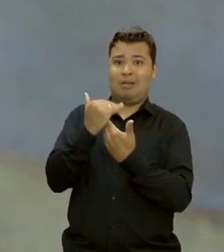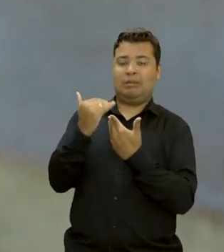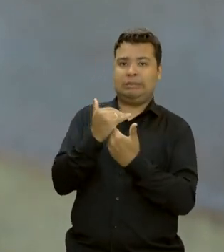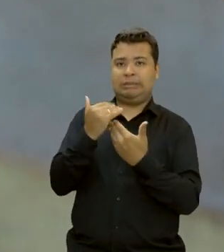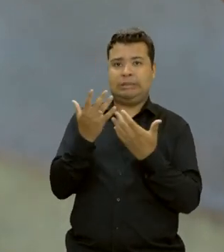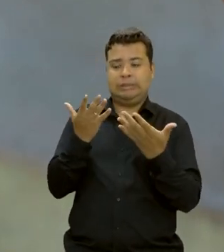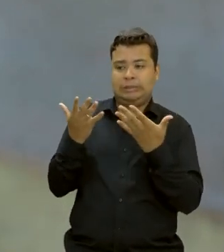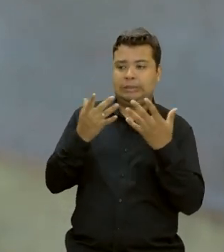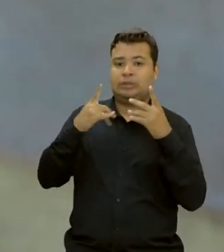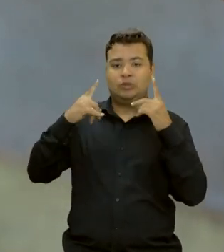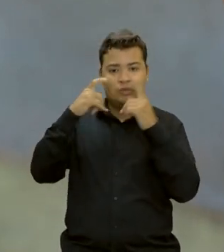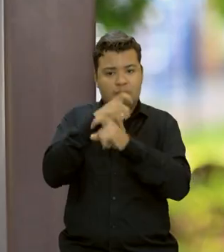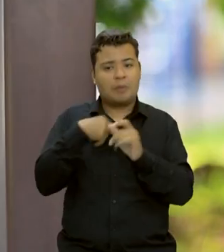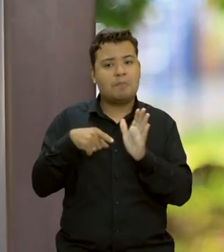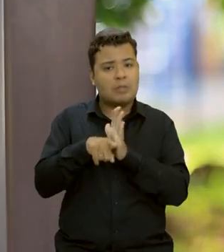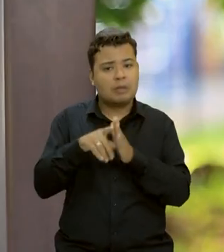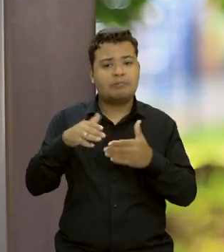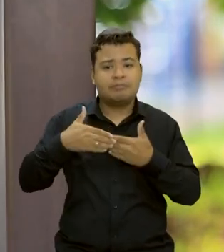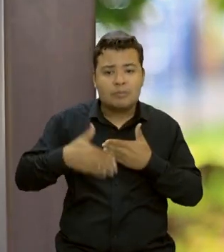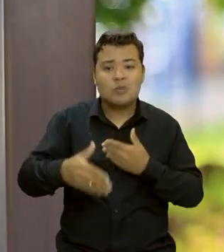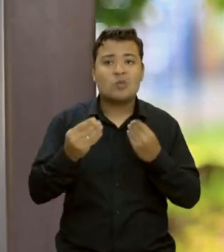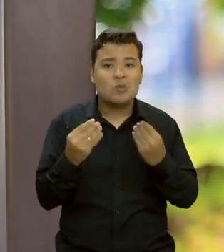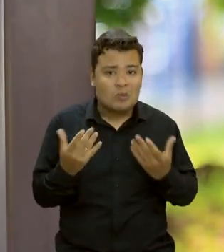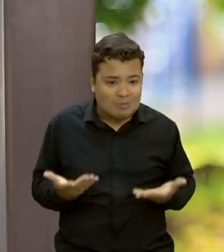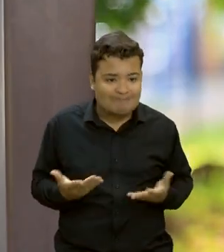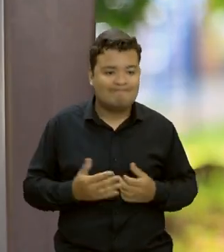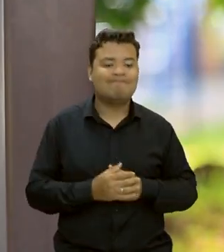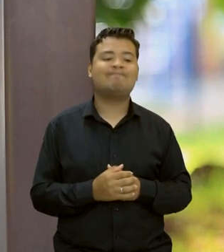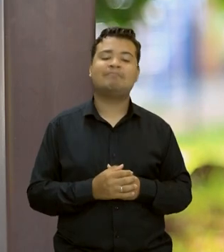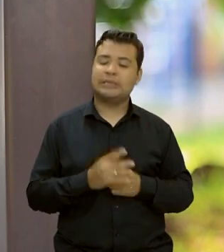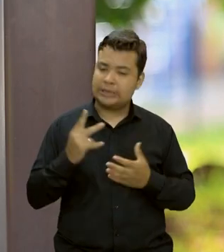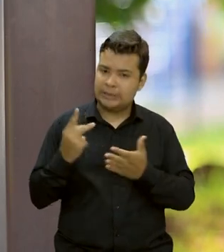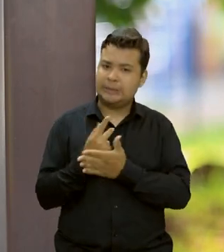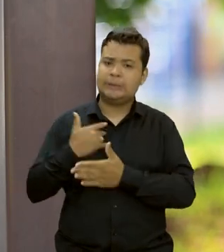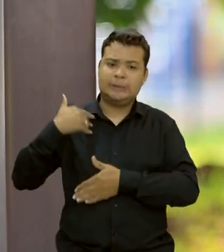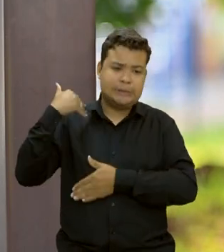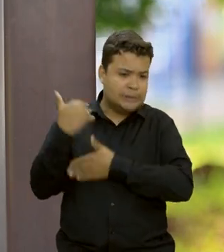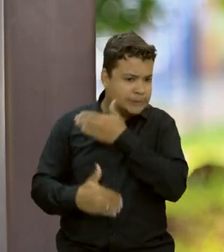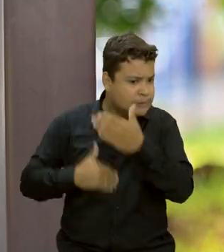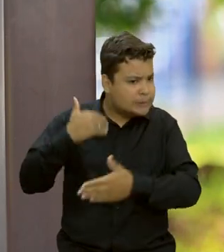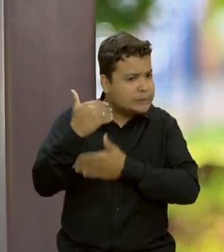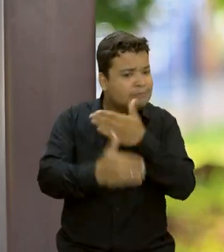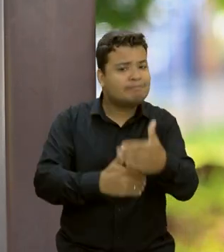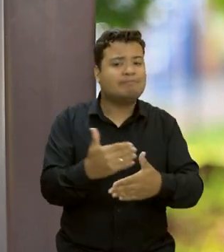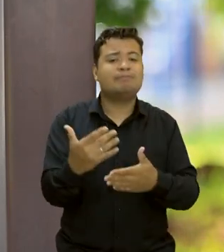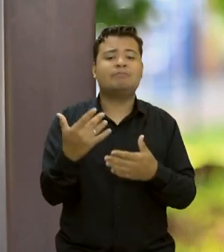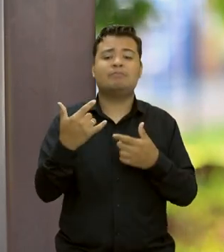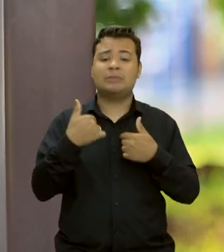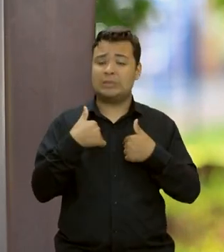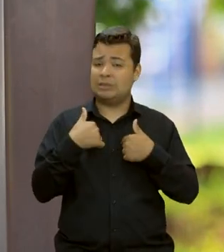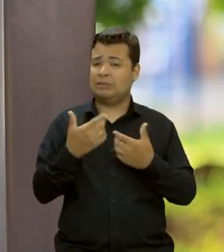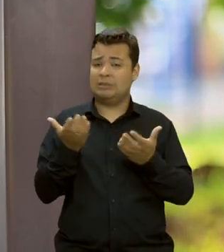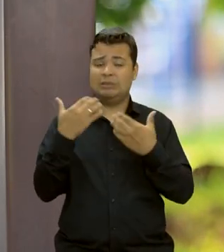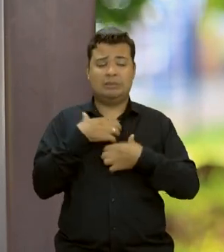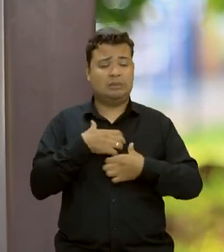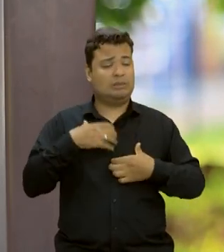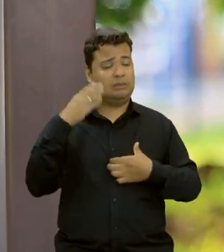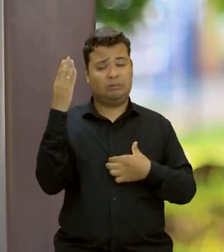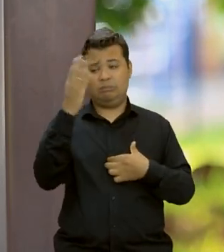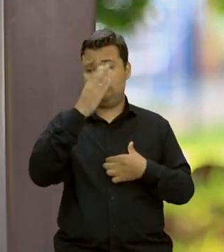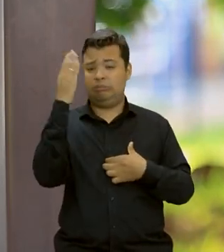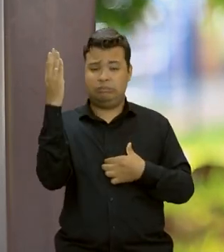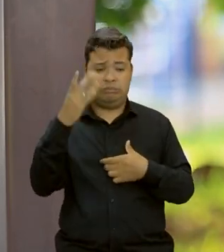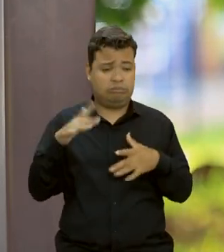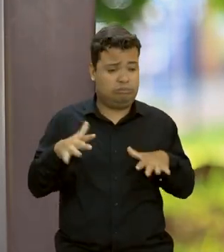como eu vou conduzir a minha pesquisa. E aí foi desencadeando. Eu senti, eu ficava muito com náusea, ficava muito enjoada, eu ficava